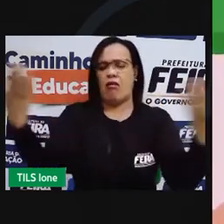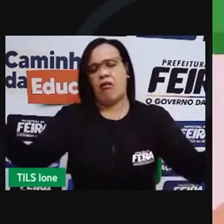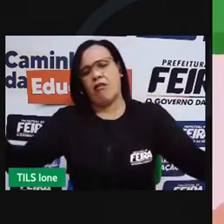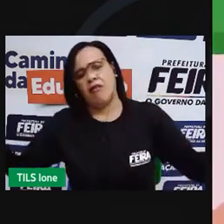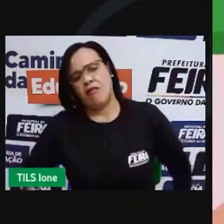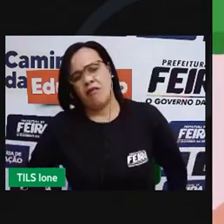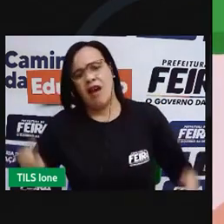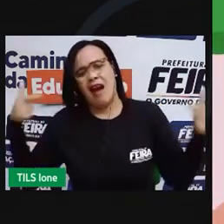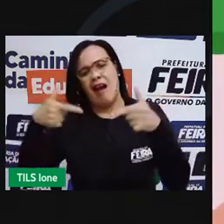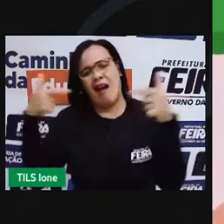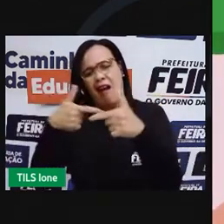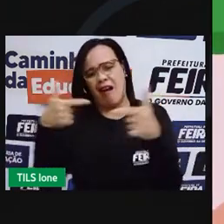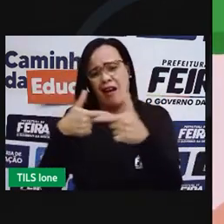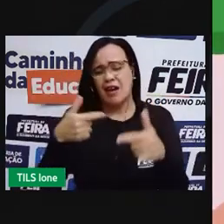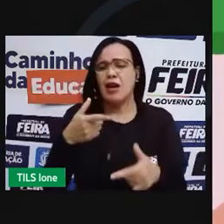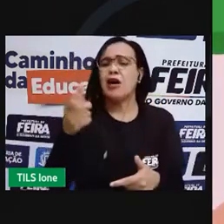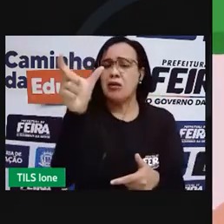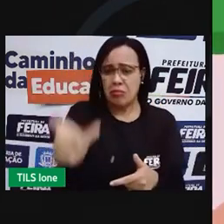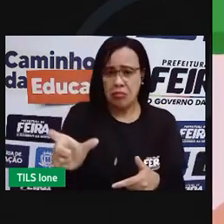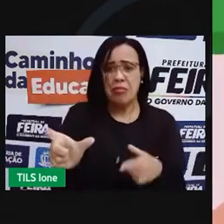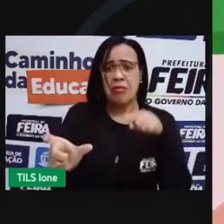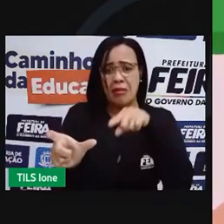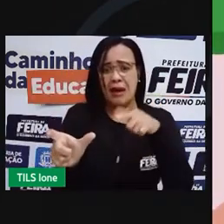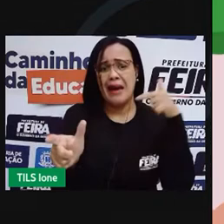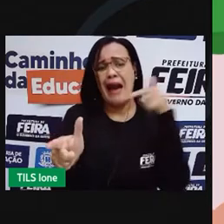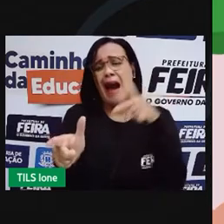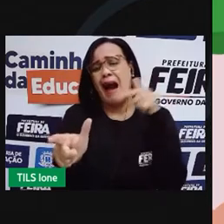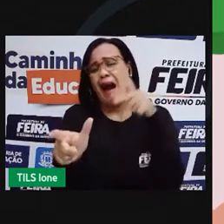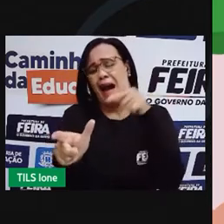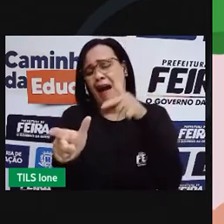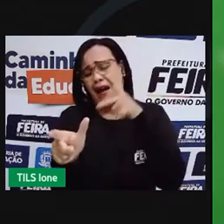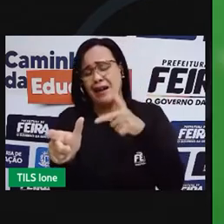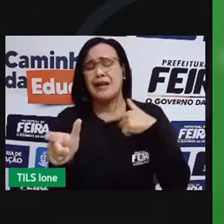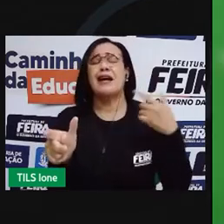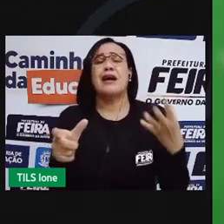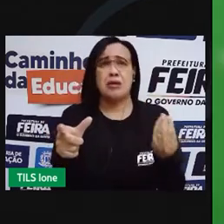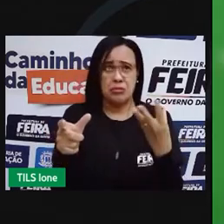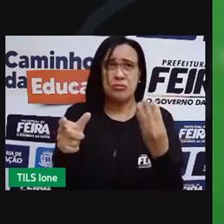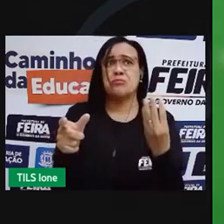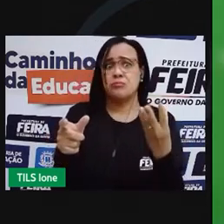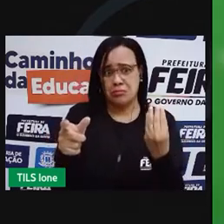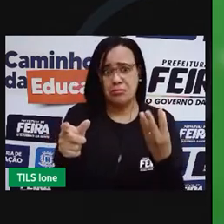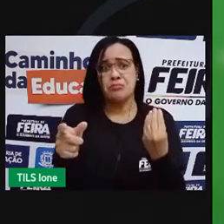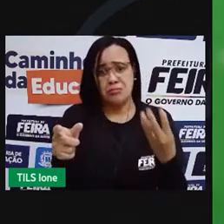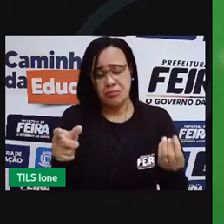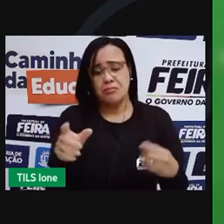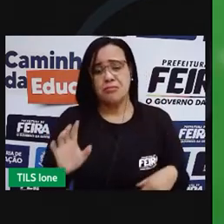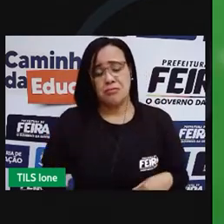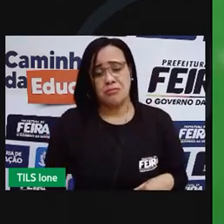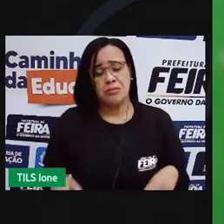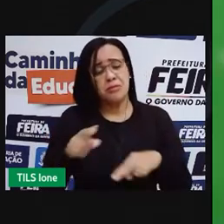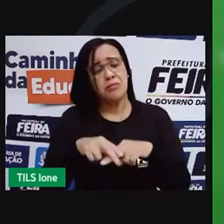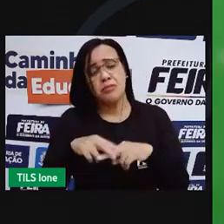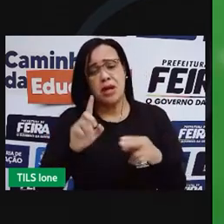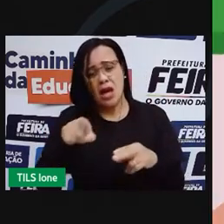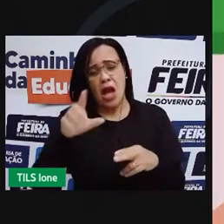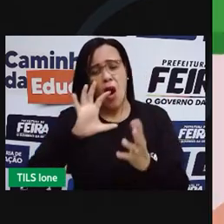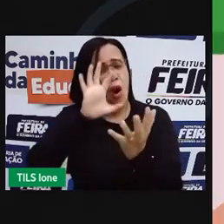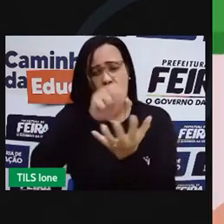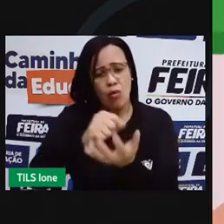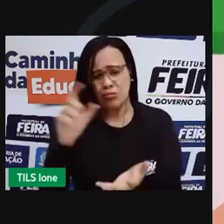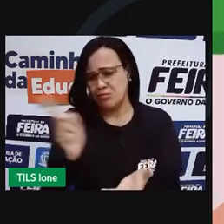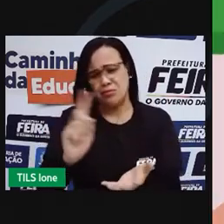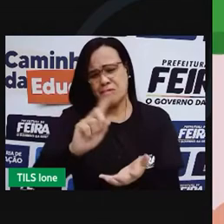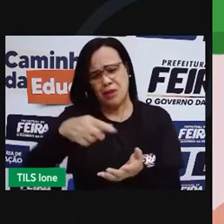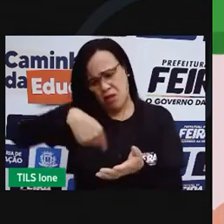Você é muito engraçado. Você me fez rir muito hoje. Por causa disso, não irei devorar você.